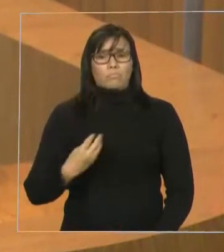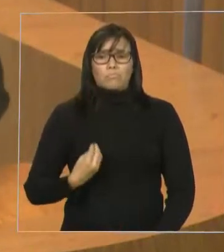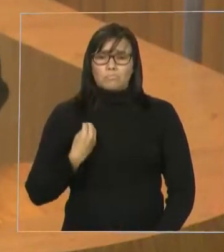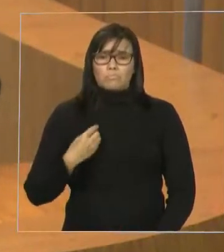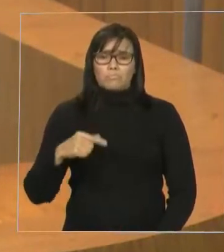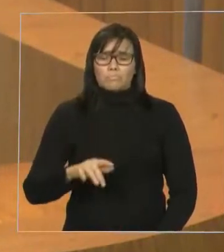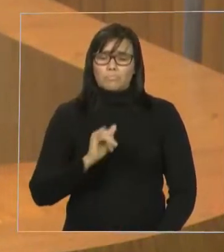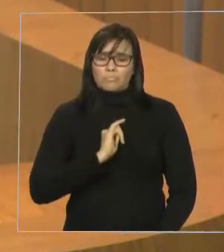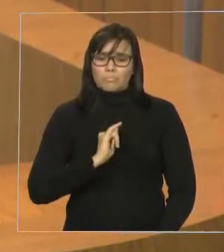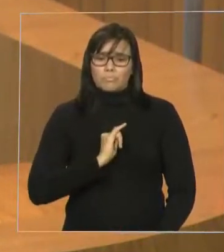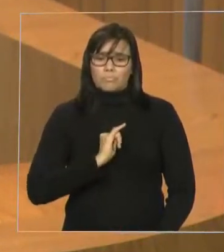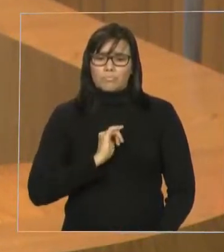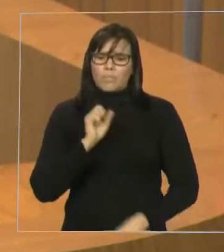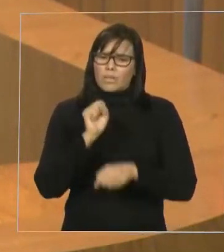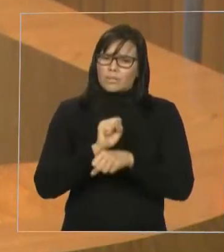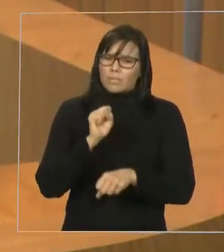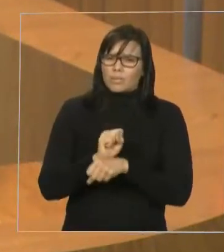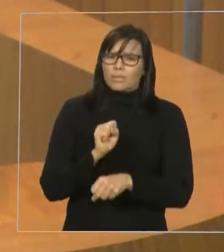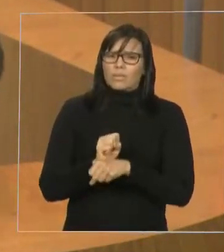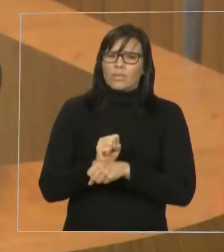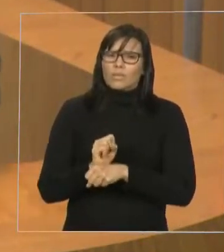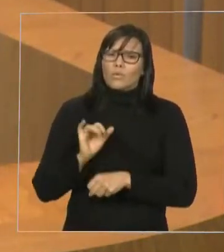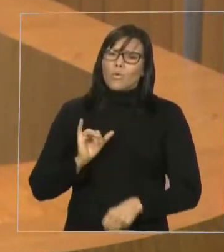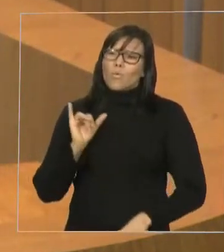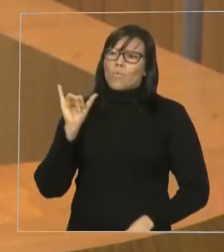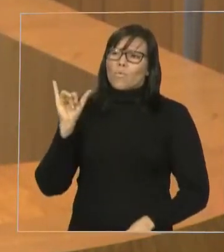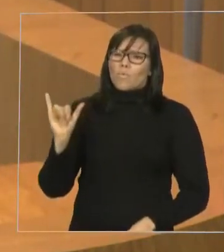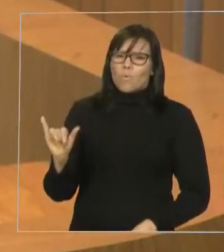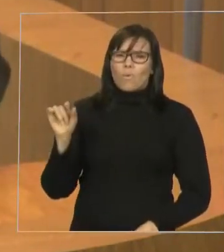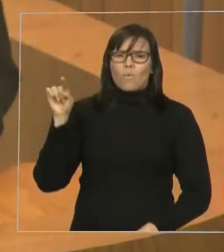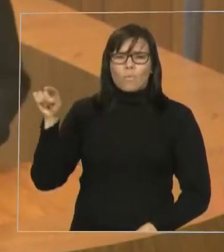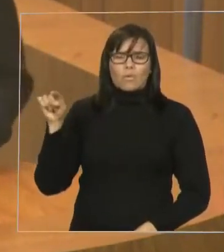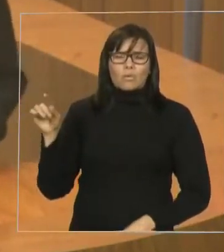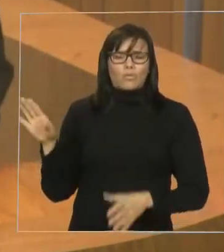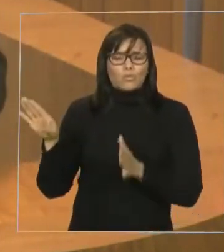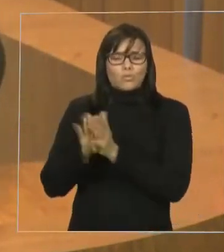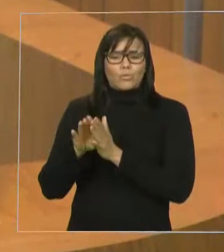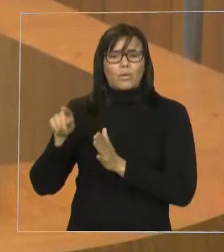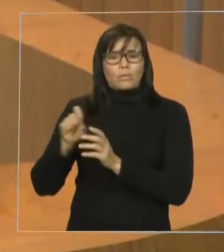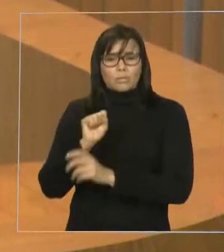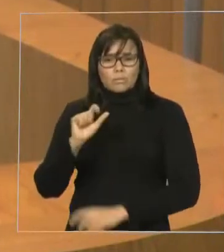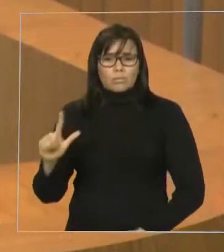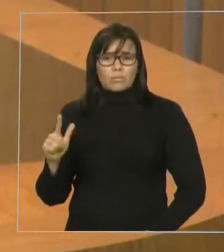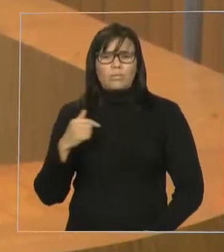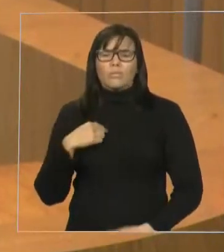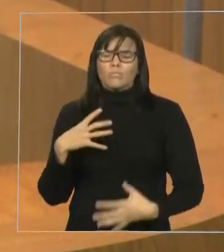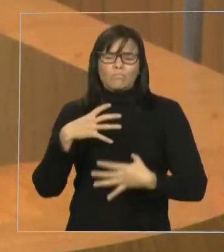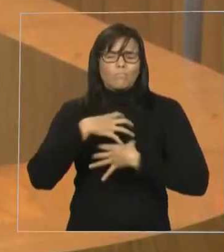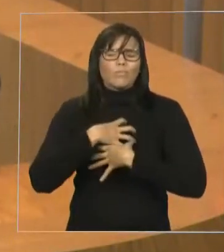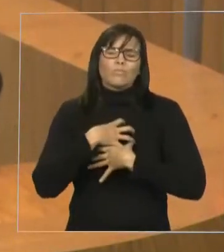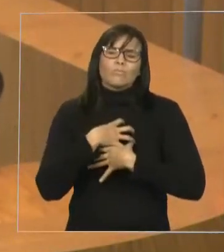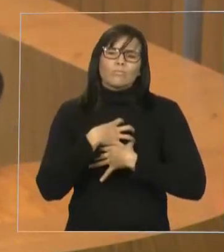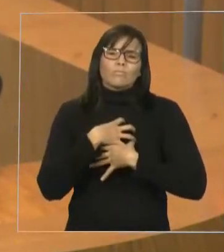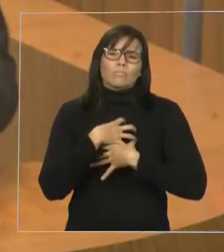para pegar o mesmo voo voltando para São Luís e sentimos na pele o que a população sofre.